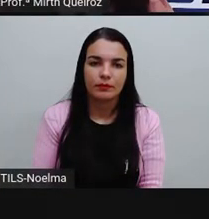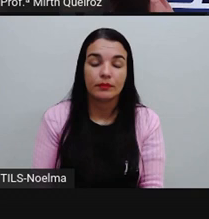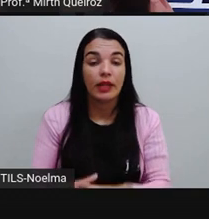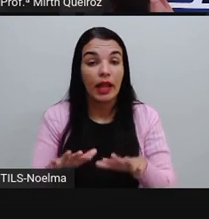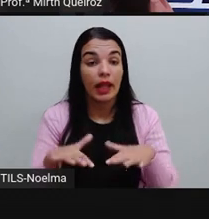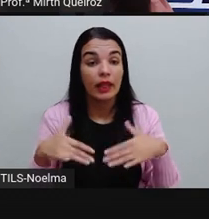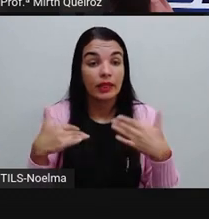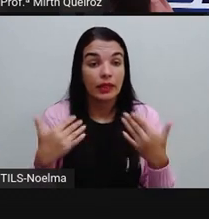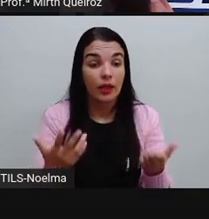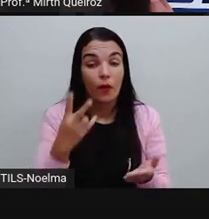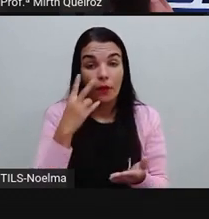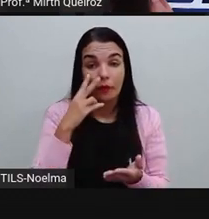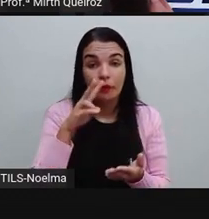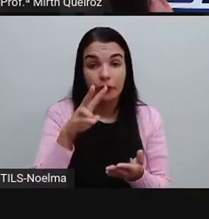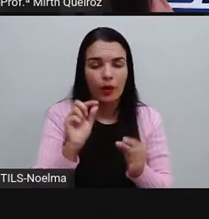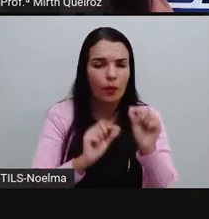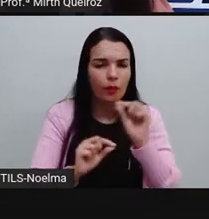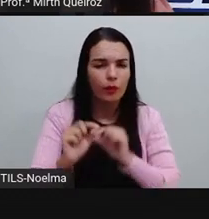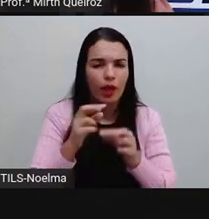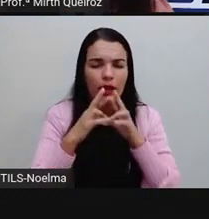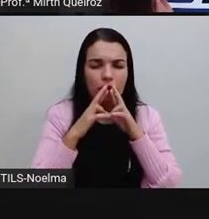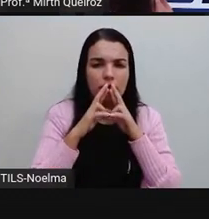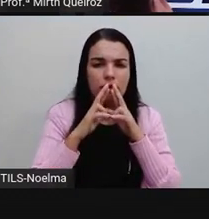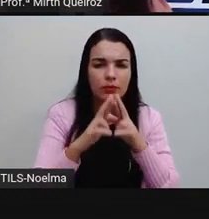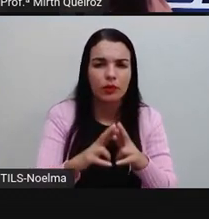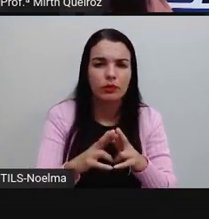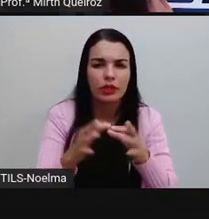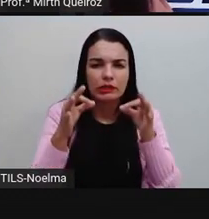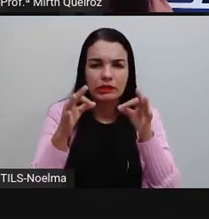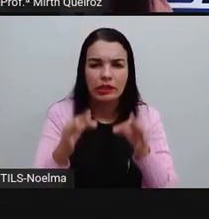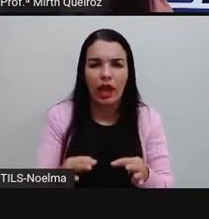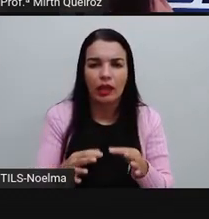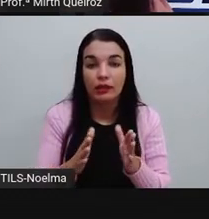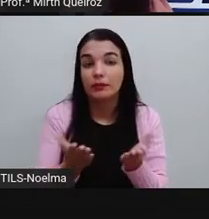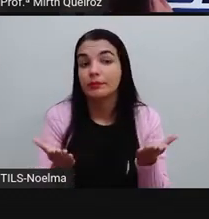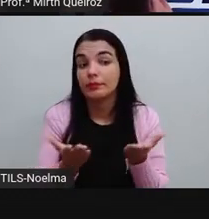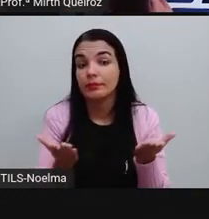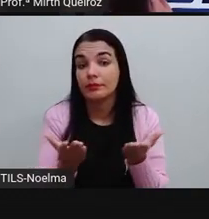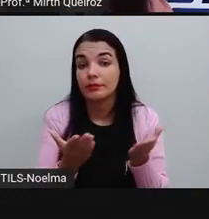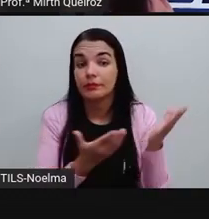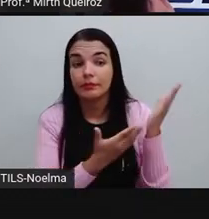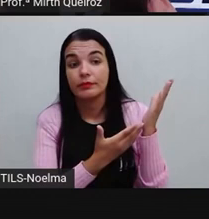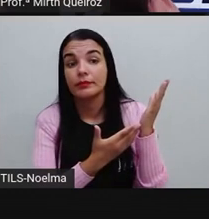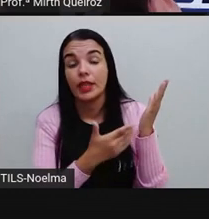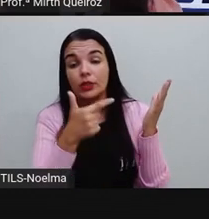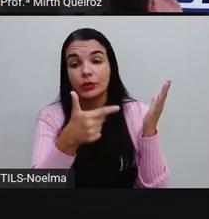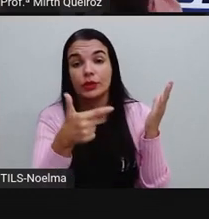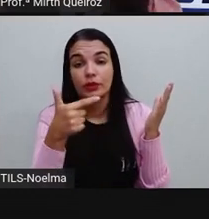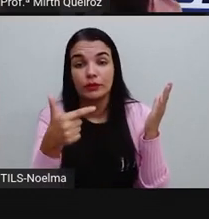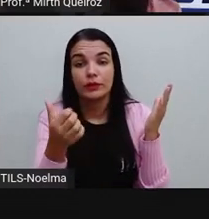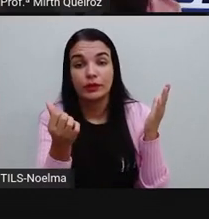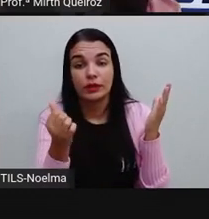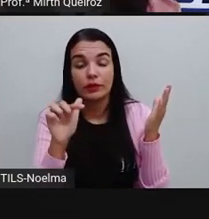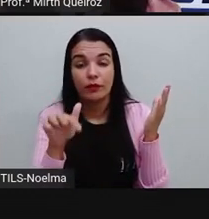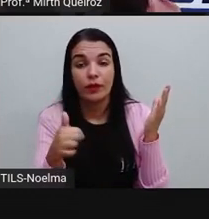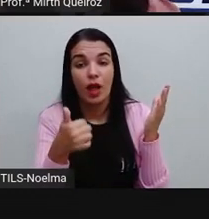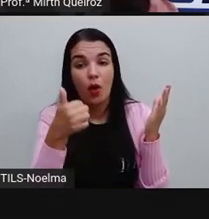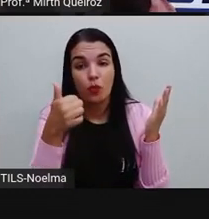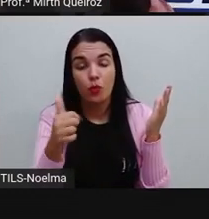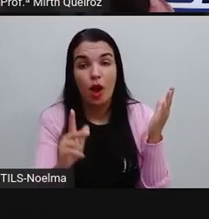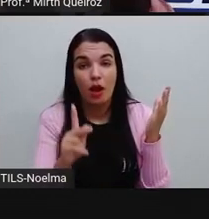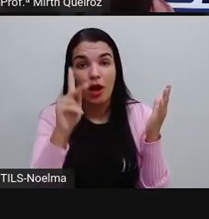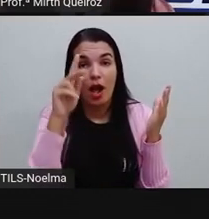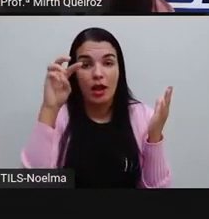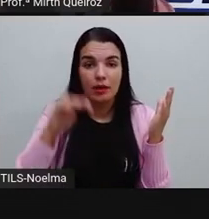Neste caso, qual seria aí a diferença? A resposta seria 226,1